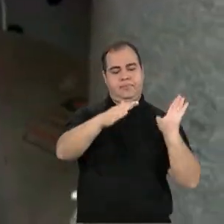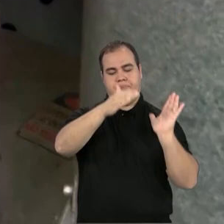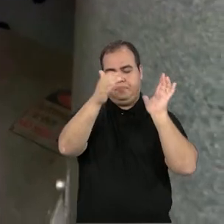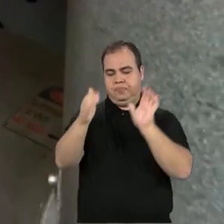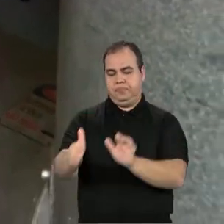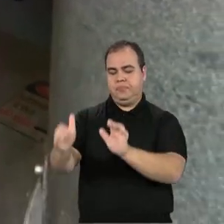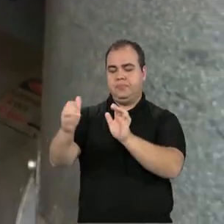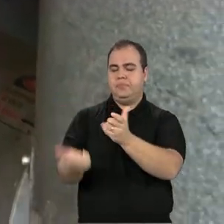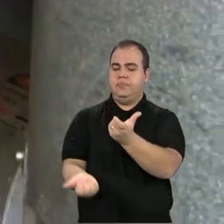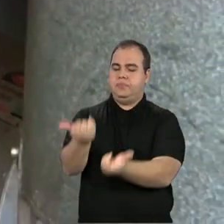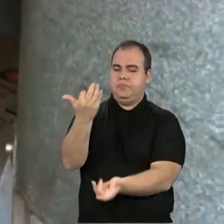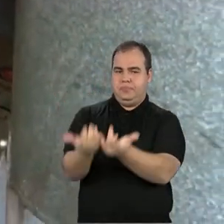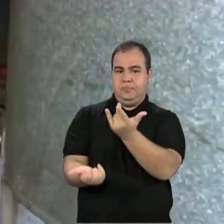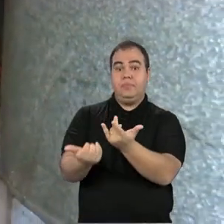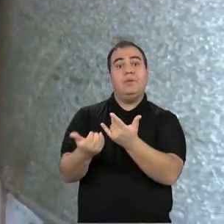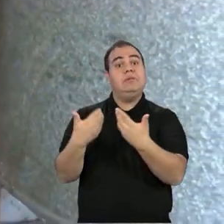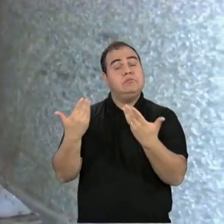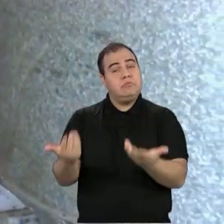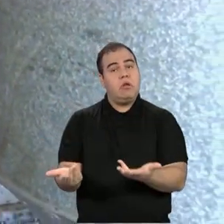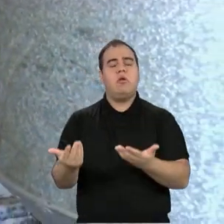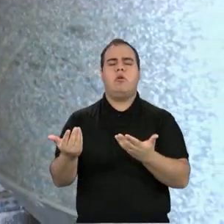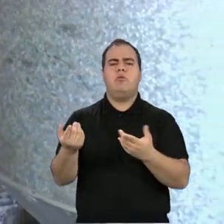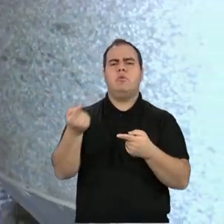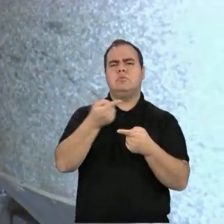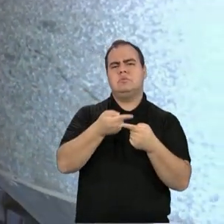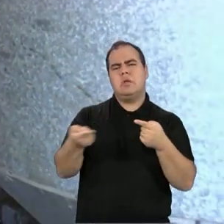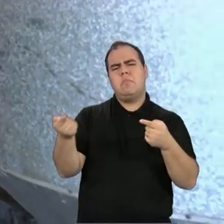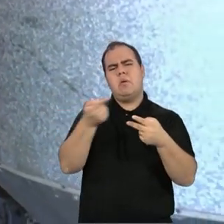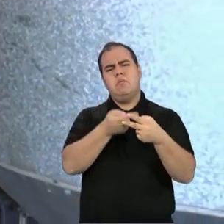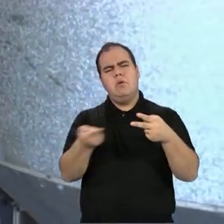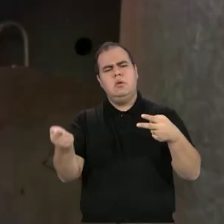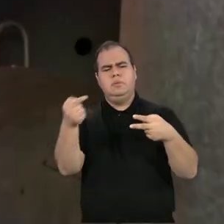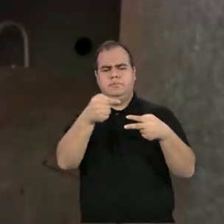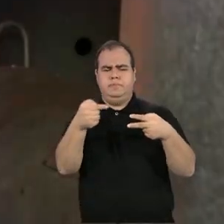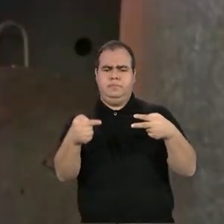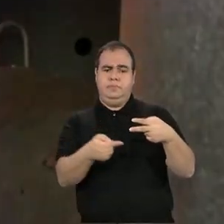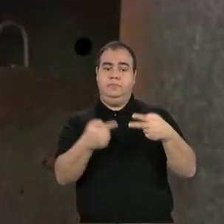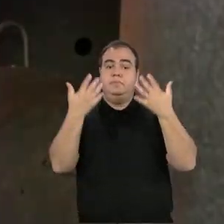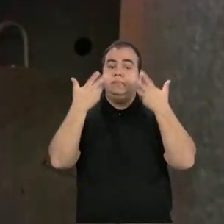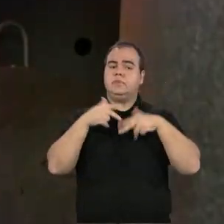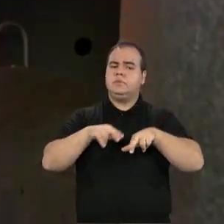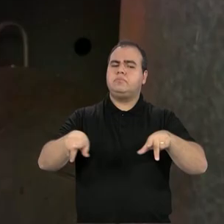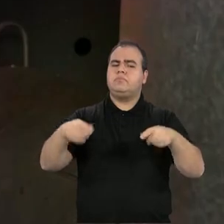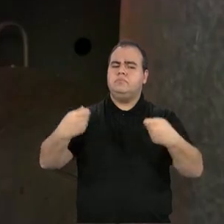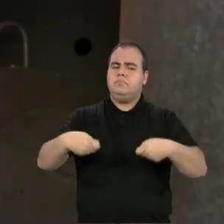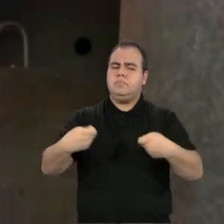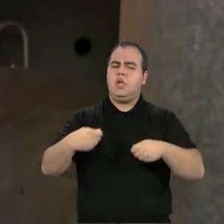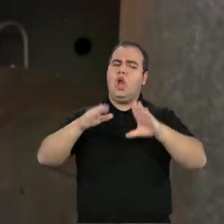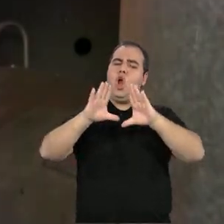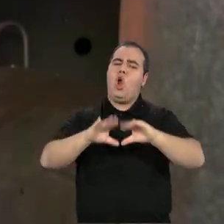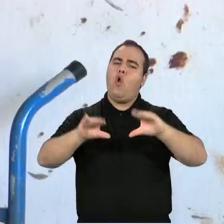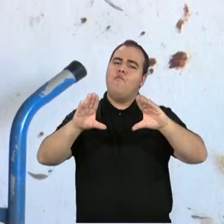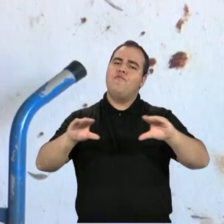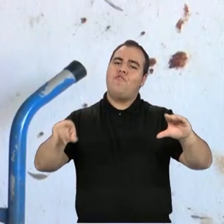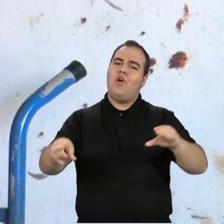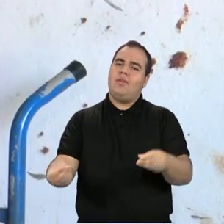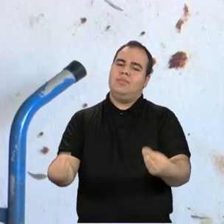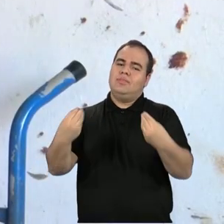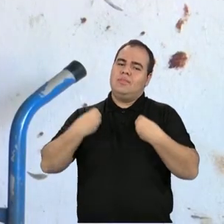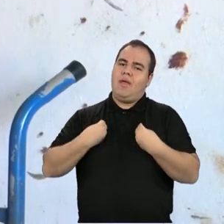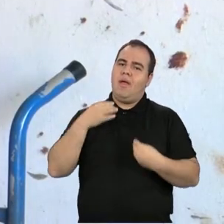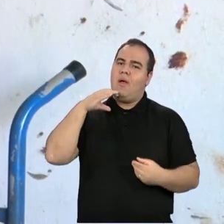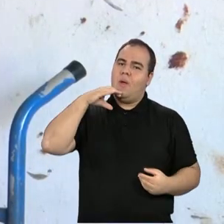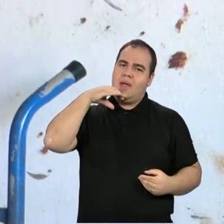Então até as primeiras semanas, duas primeiras semanas, os animais precisam desse conforto térmico que é feito através do aquecimento